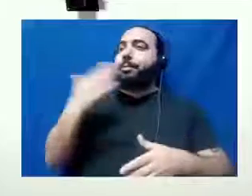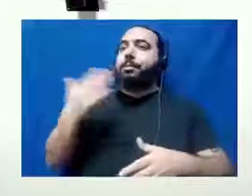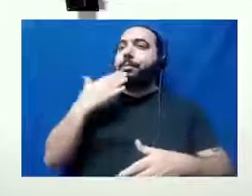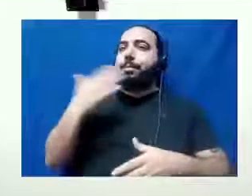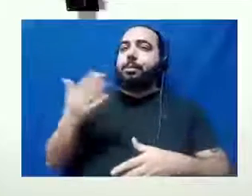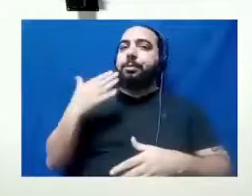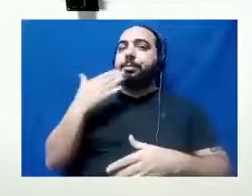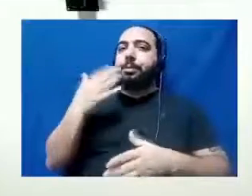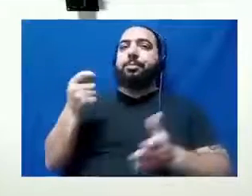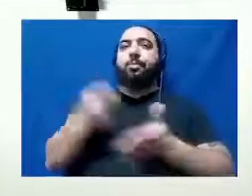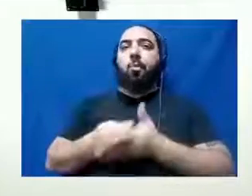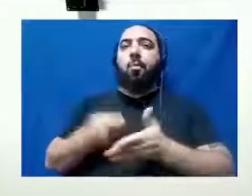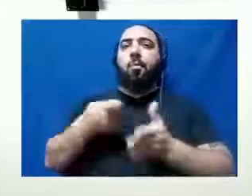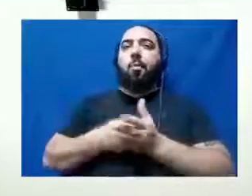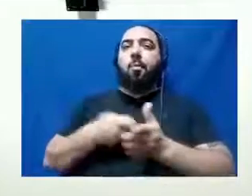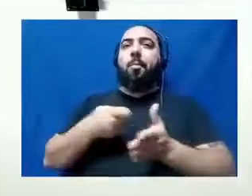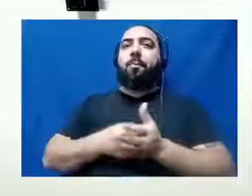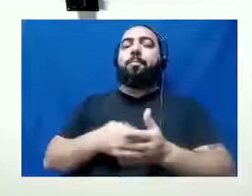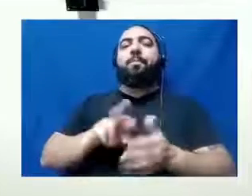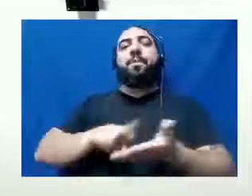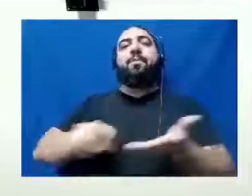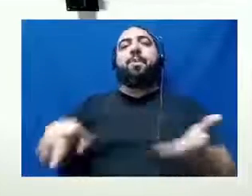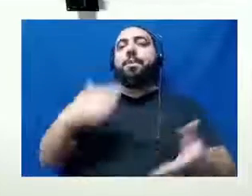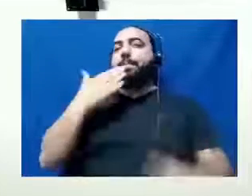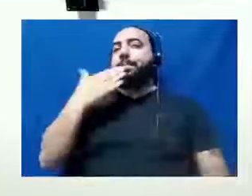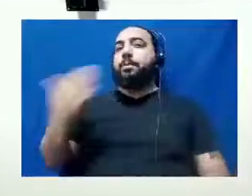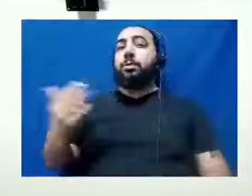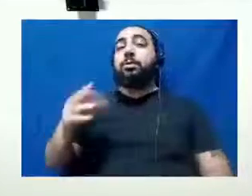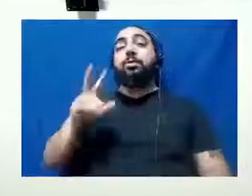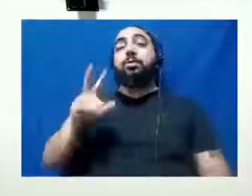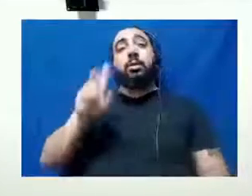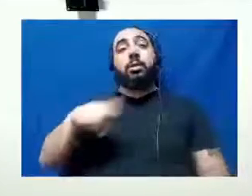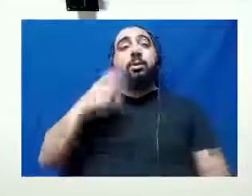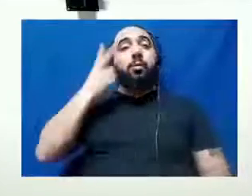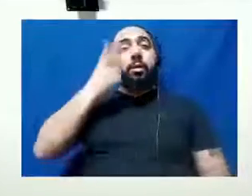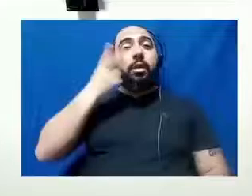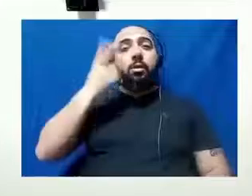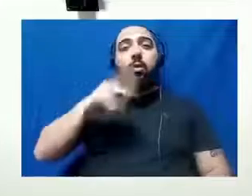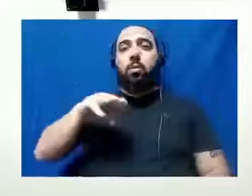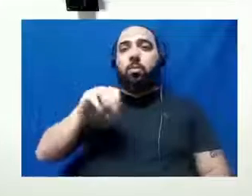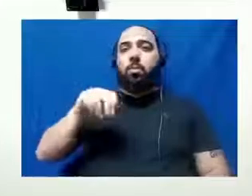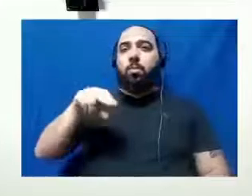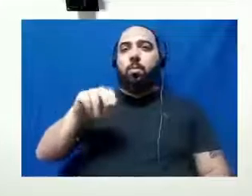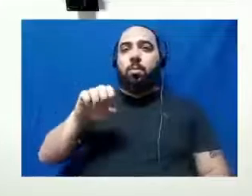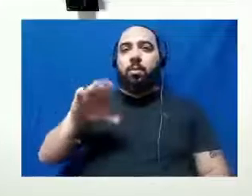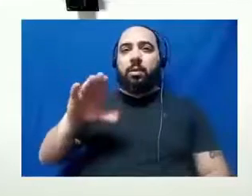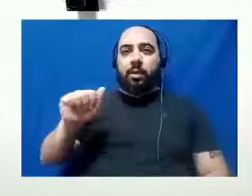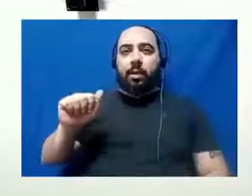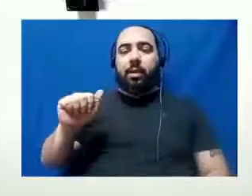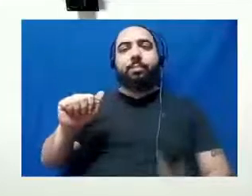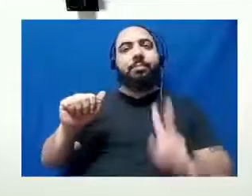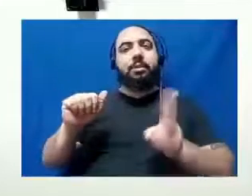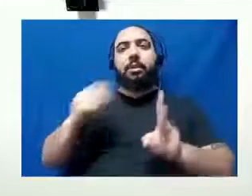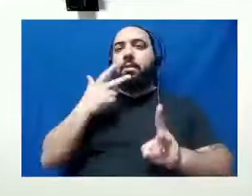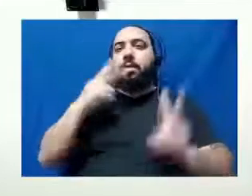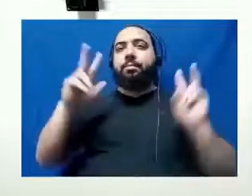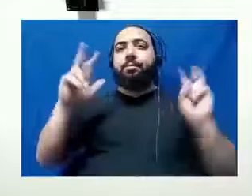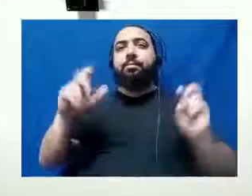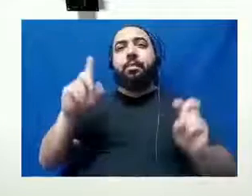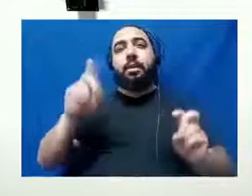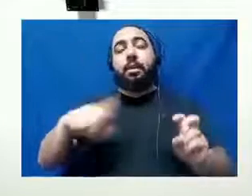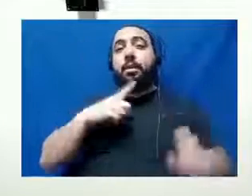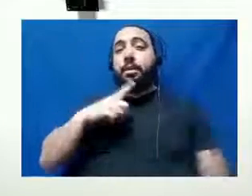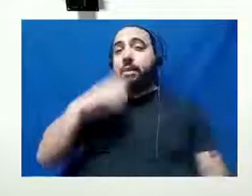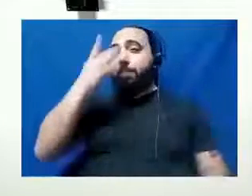fazendo várias solicitações, o vereador Moneca também, que eu sempre digo, quando a gente tem pessoas para trabalhar, as